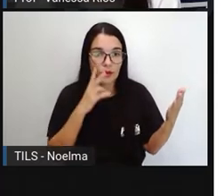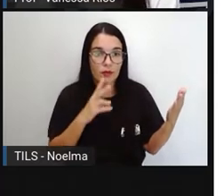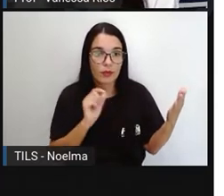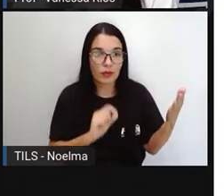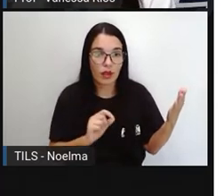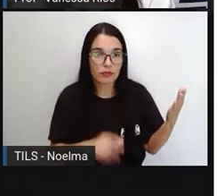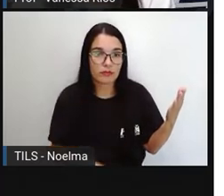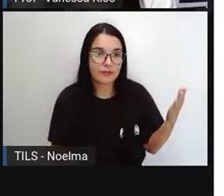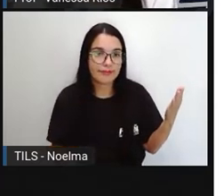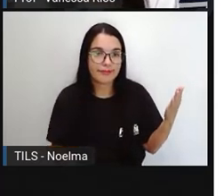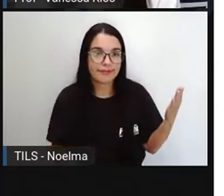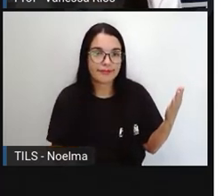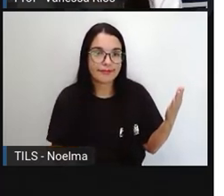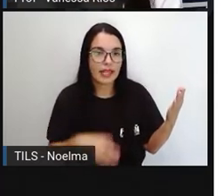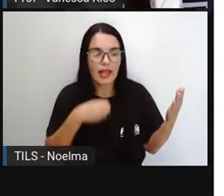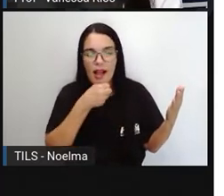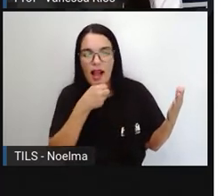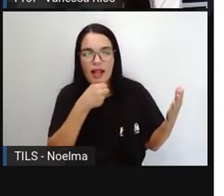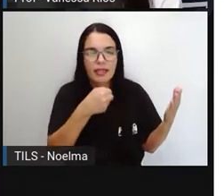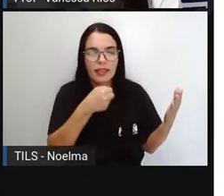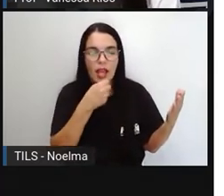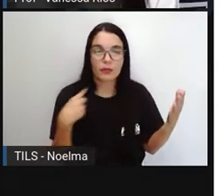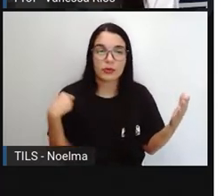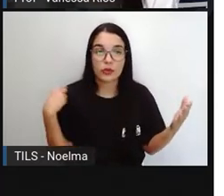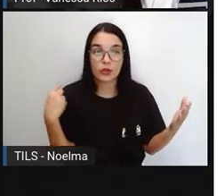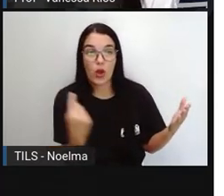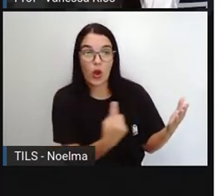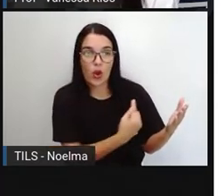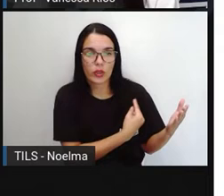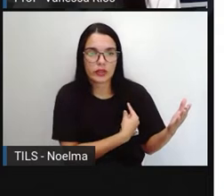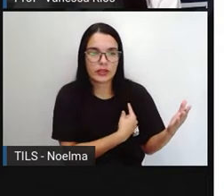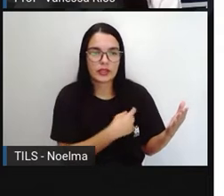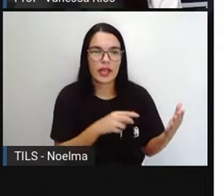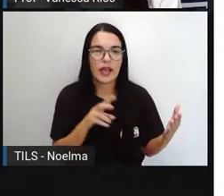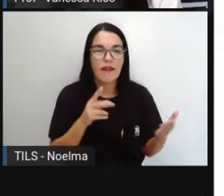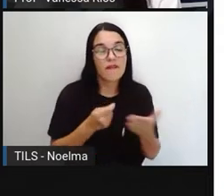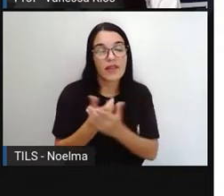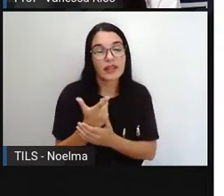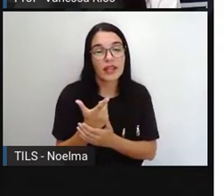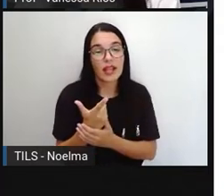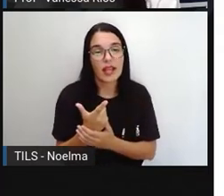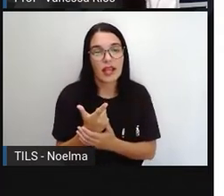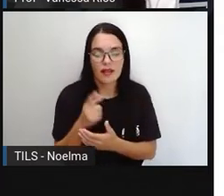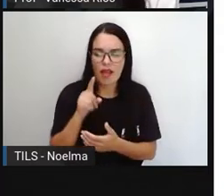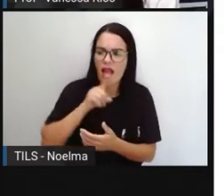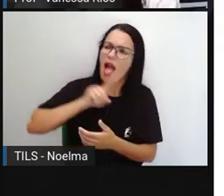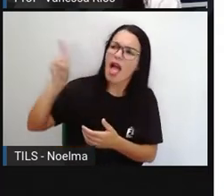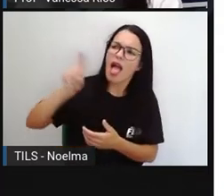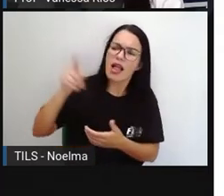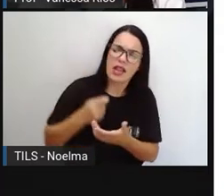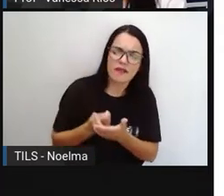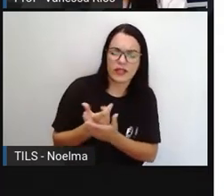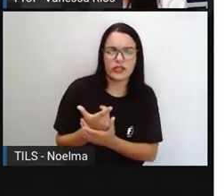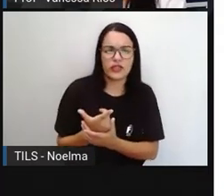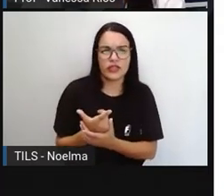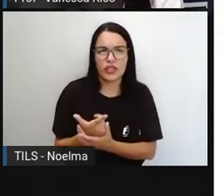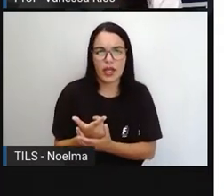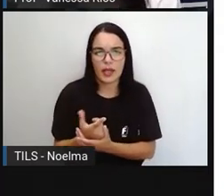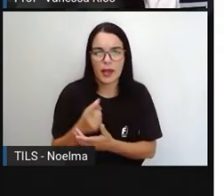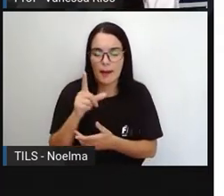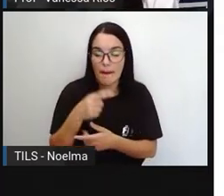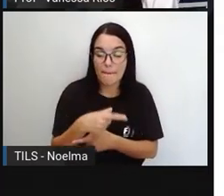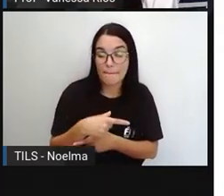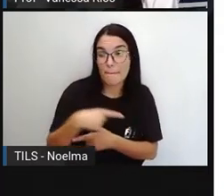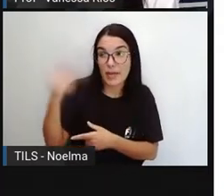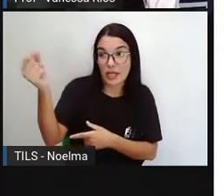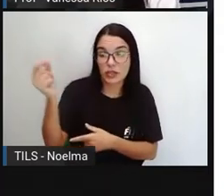só, cantamos, vender, né? Vendiam, partir, partir. Então, a gente percebe aí